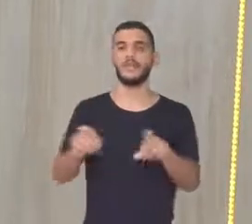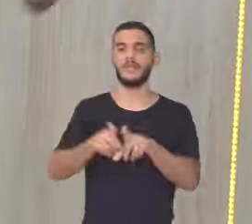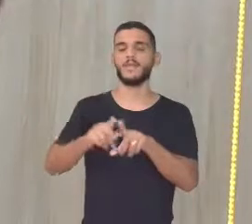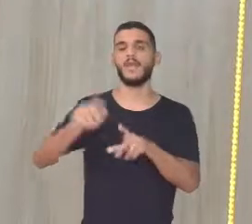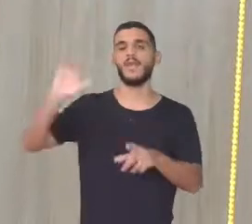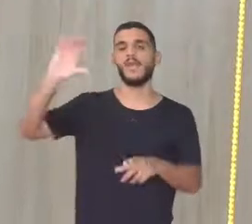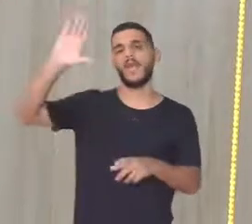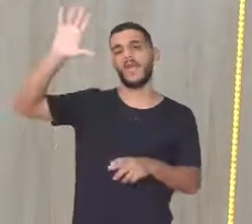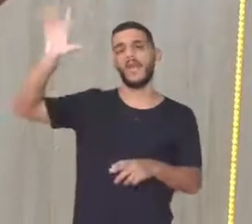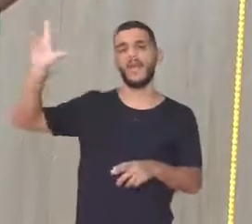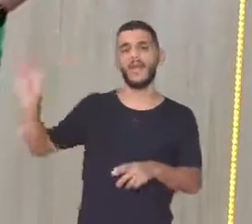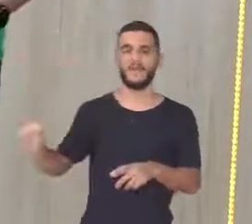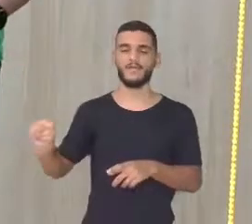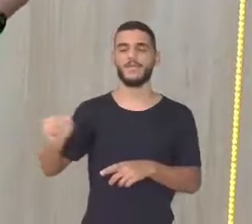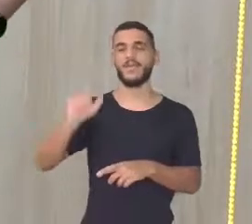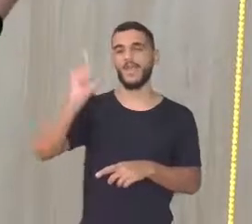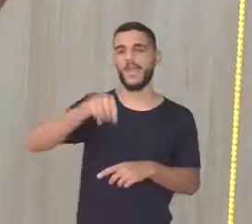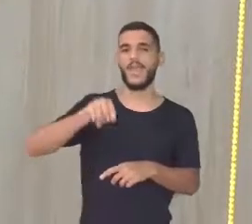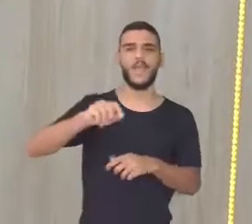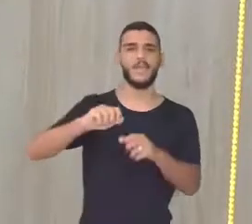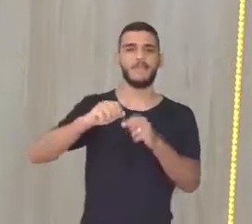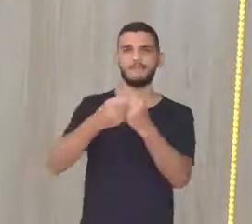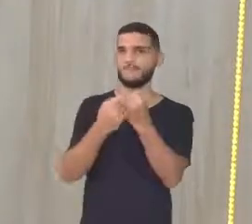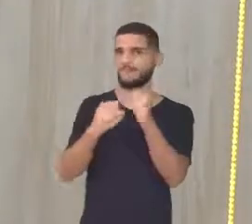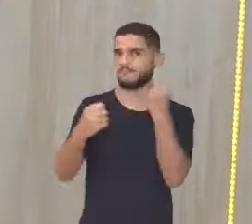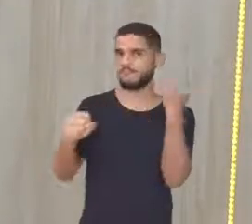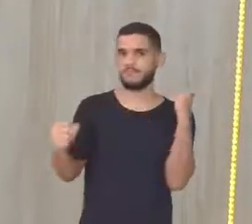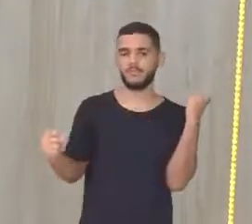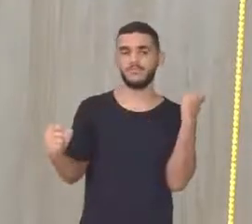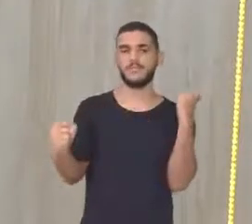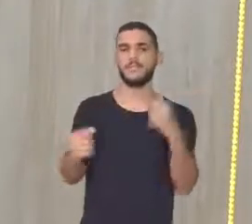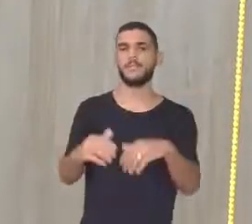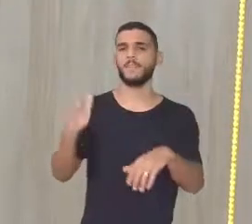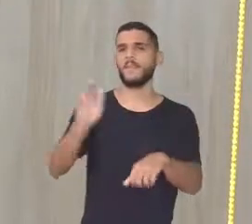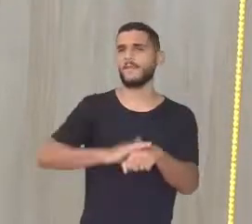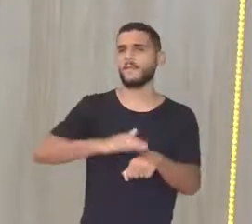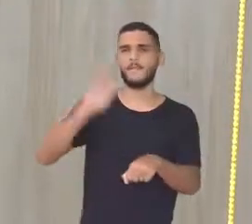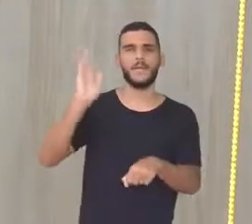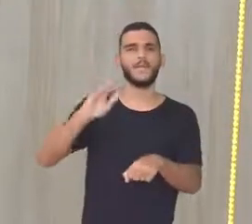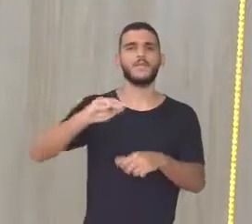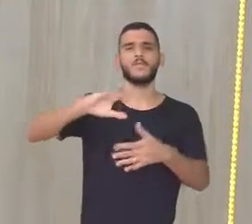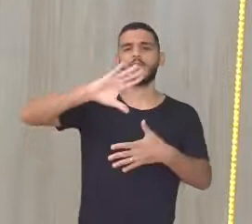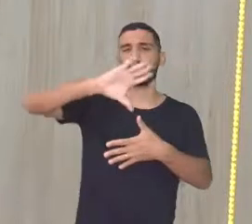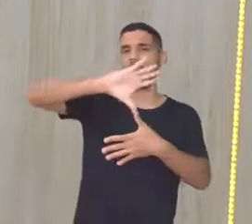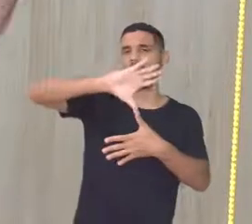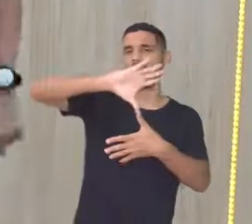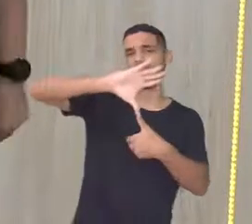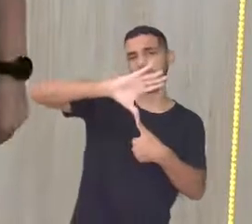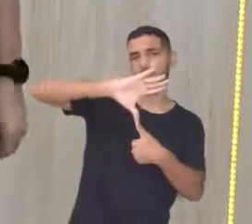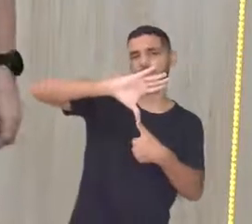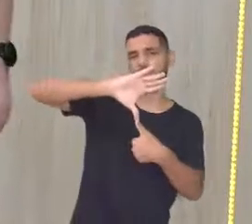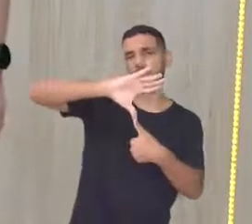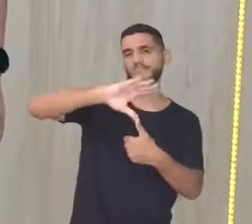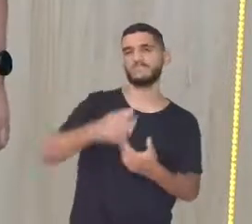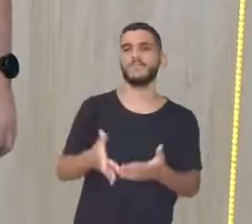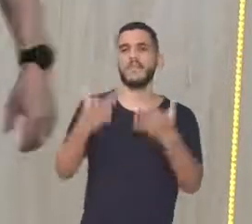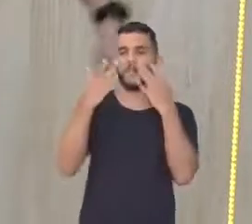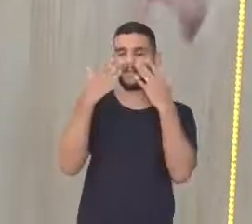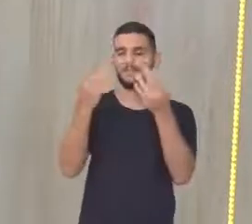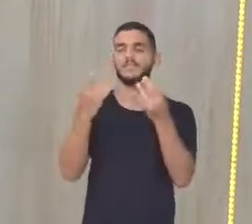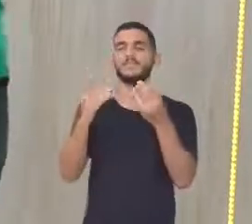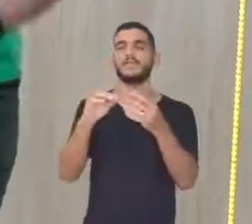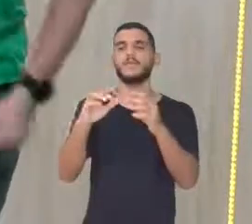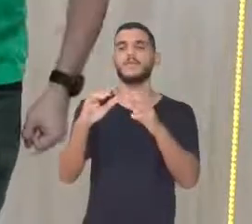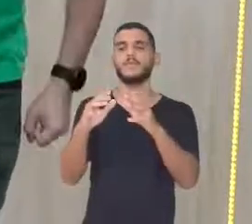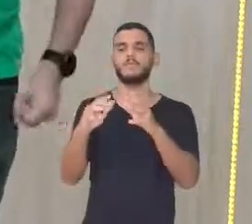um continente gigantesco Né? Tá certo? É maior do que o Da América do Sul Se você prestar atenção no mapa Beleza?